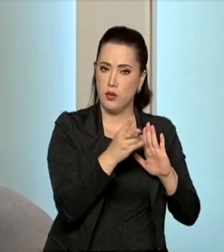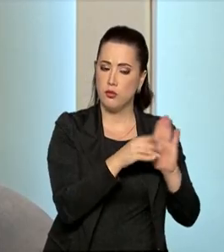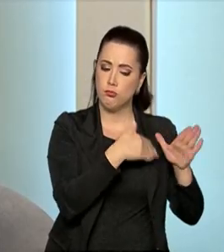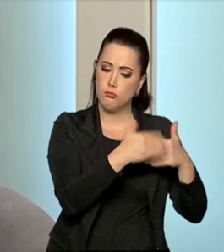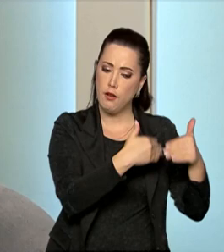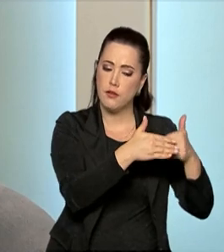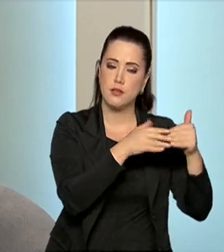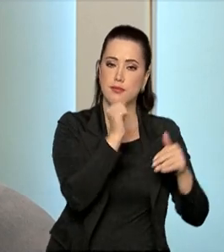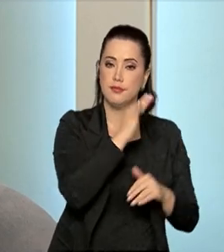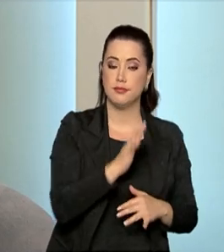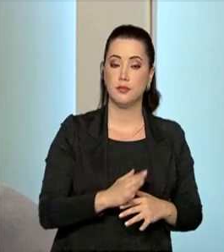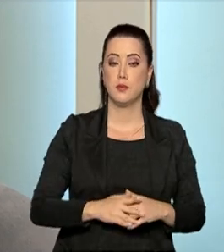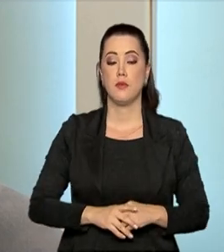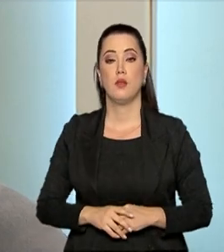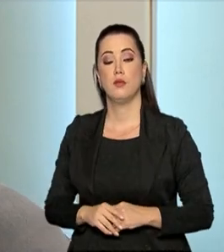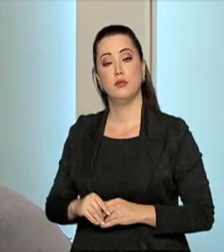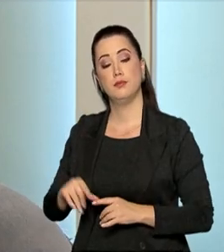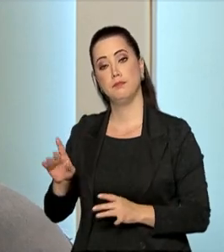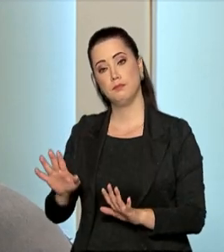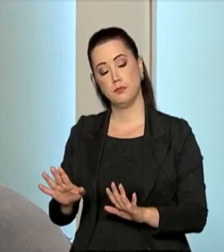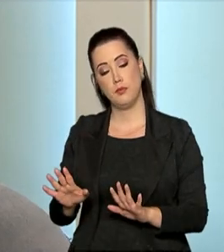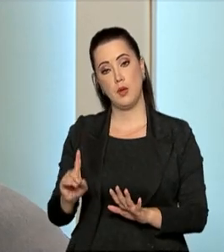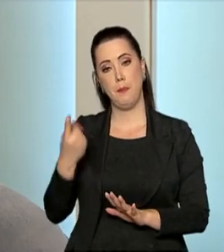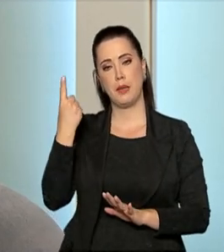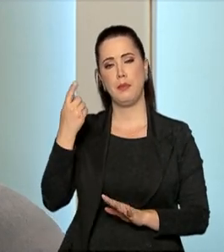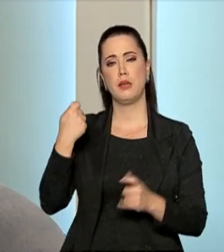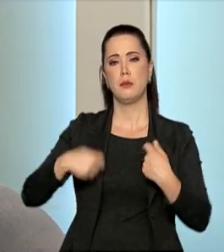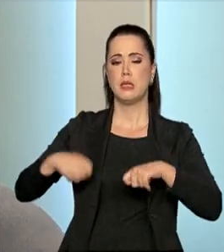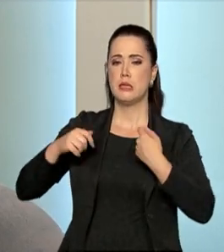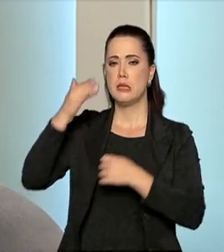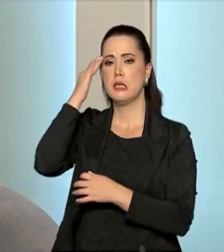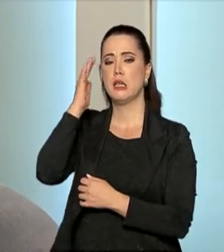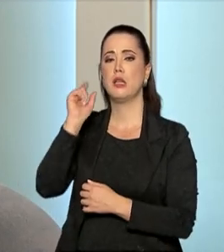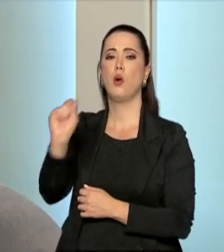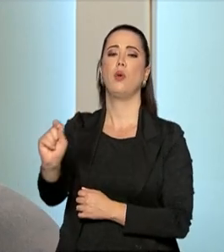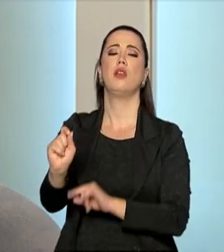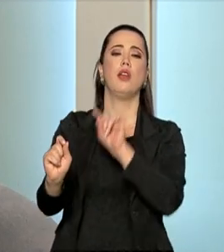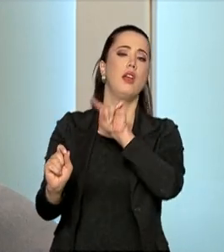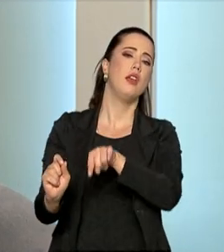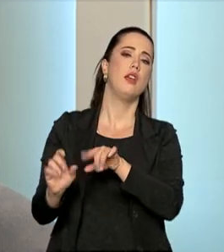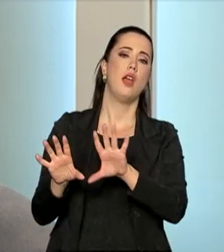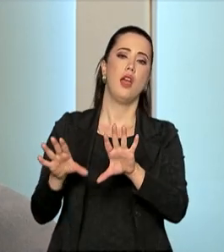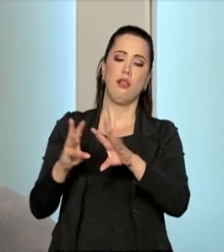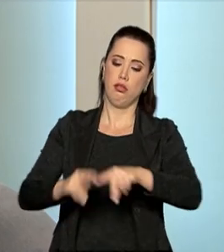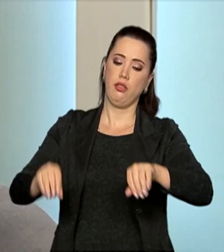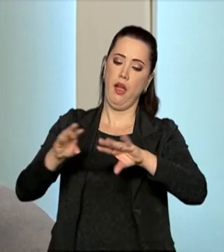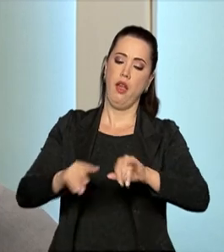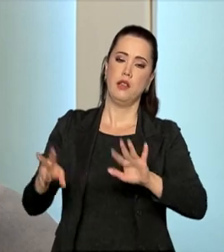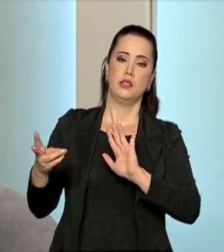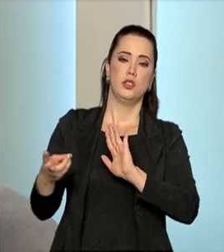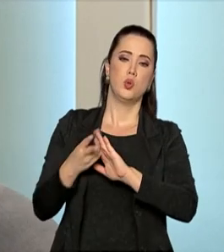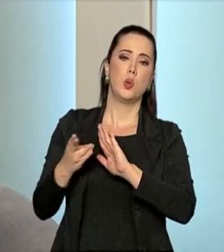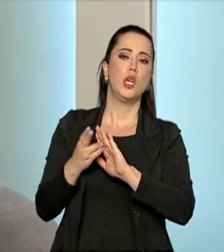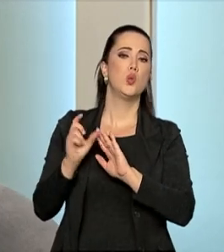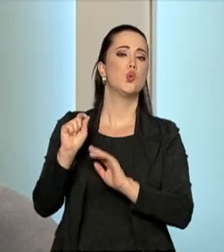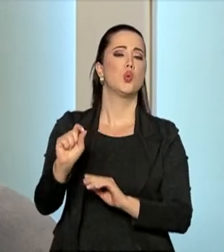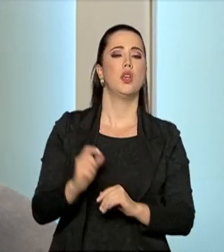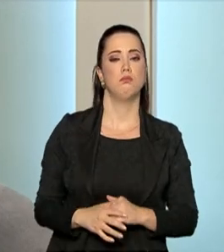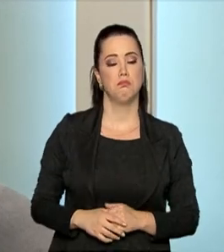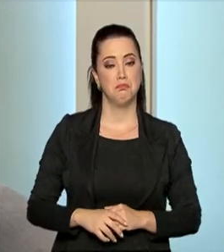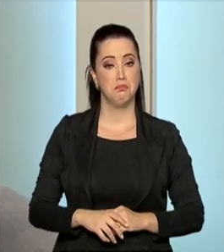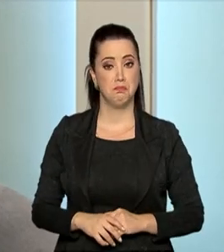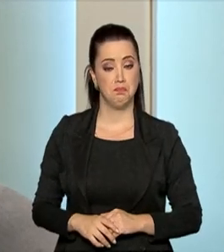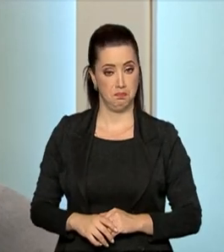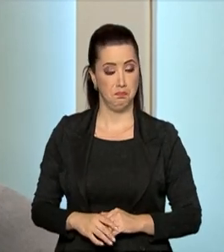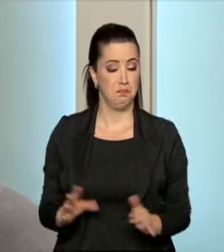Olha, eu acho que a primeira coisa que a gente tem que entender é a definição do que são terras indígenas. Terras